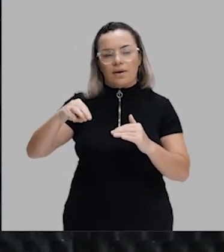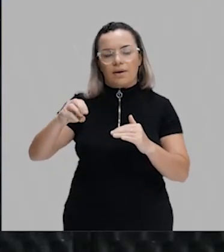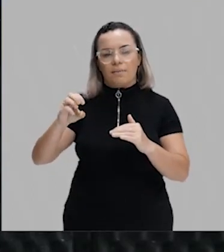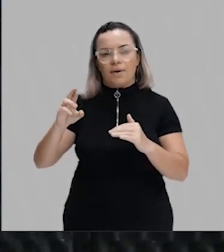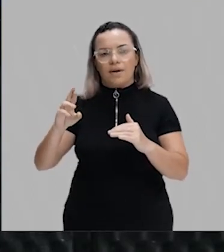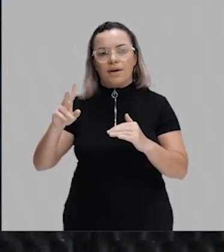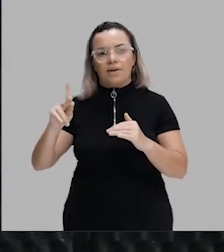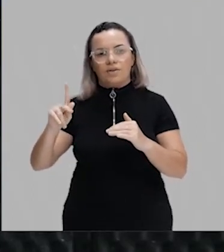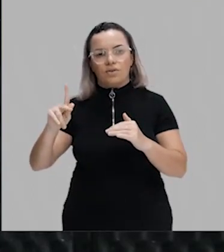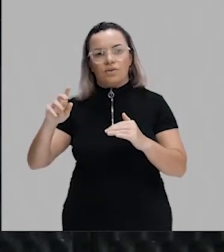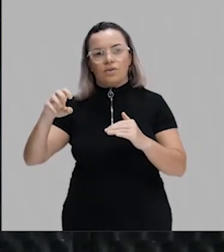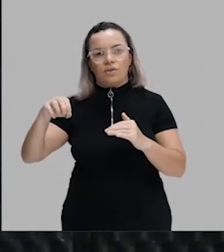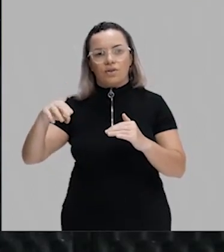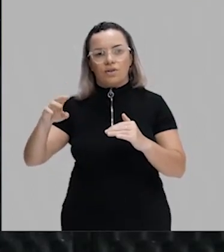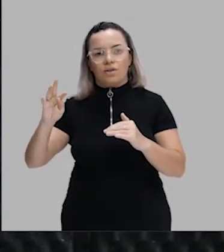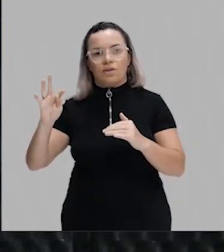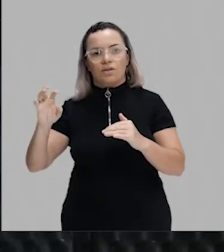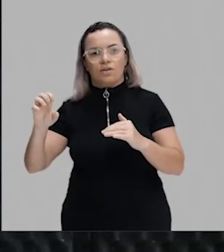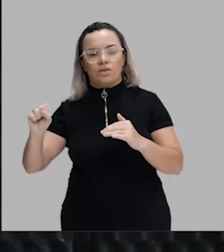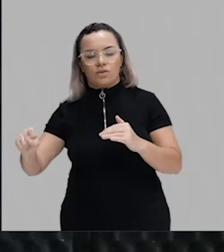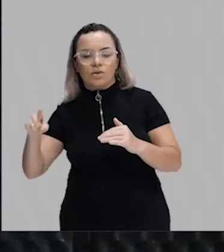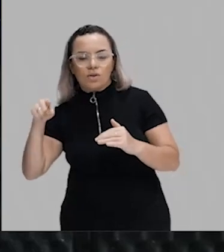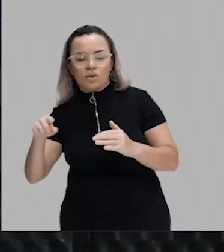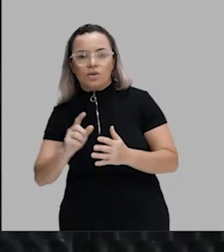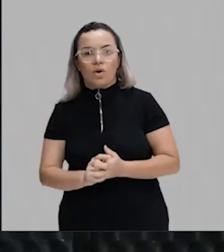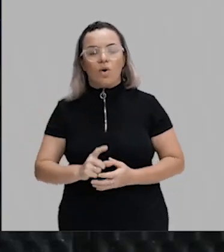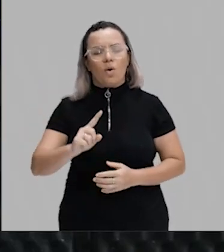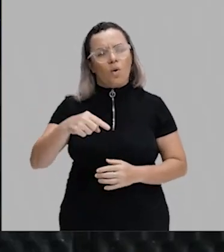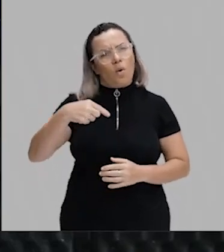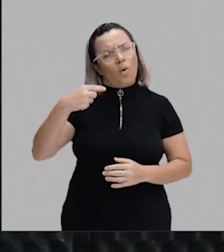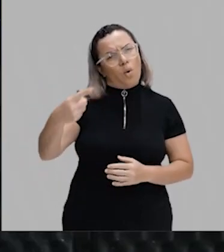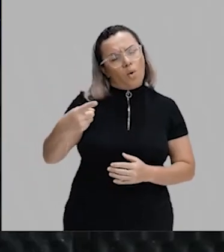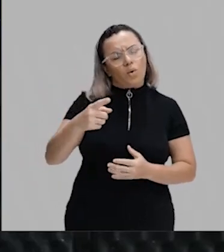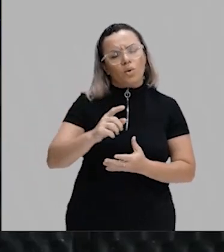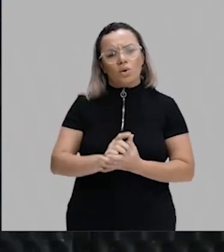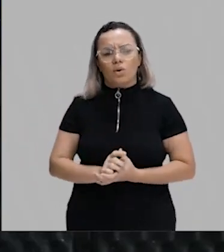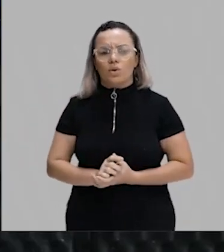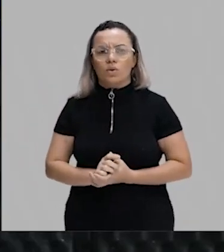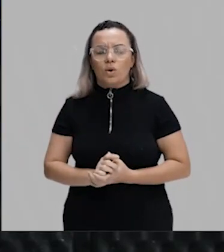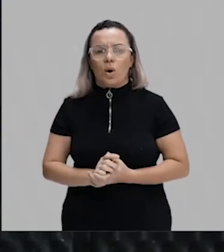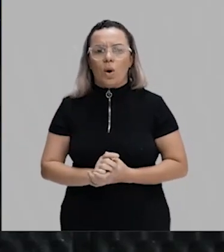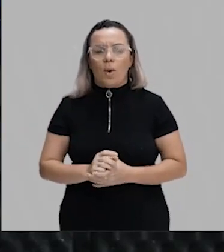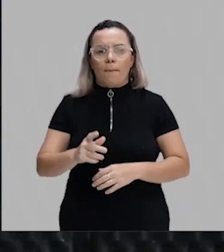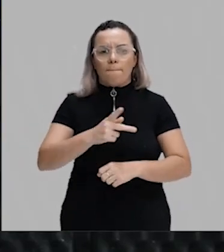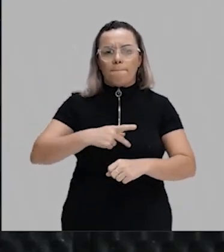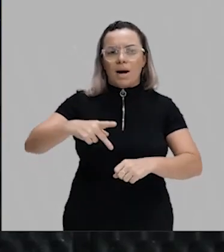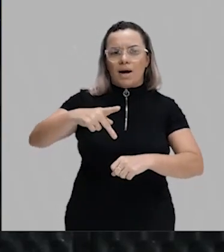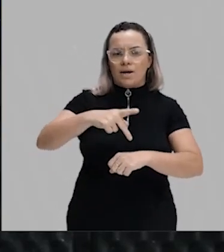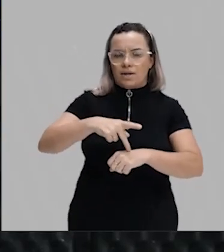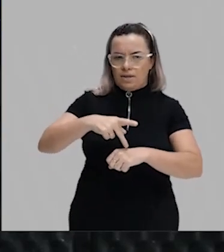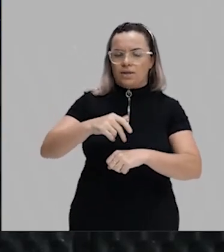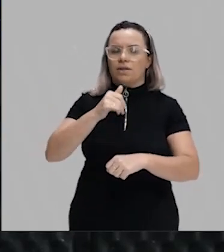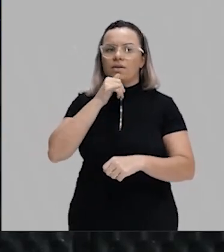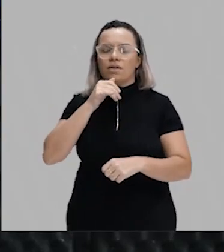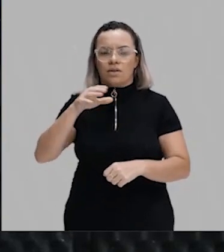Emergentes. Professor, que outro país é emergente? A China, por exemplo. A China tem uma movimentação altíssima entre os maiores PIBs